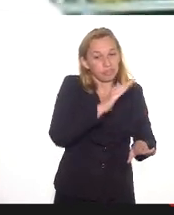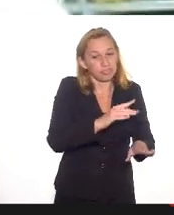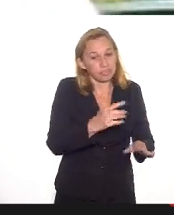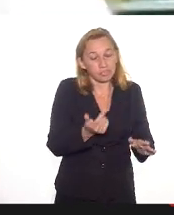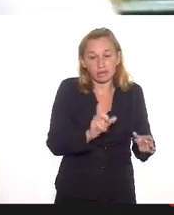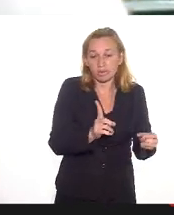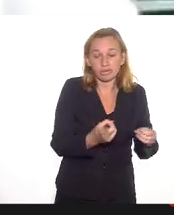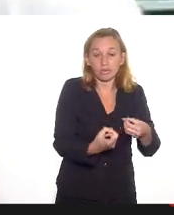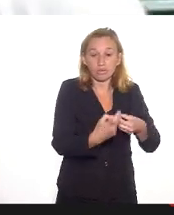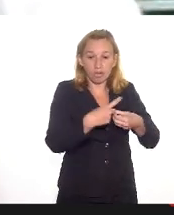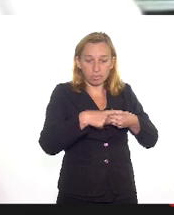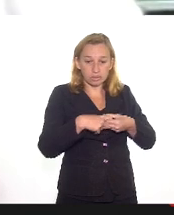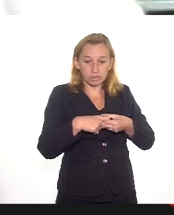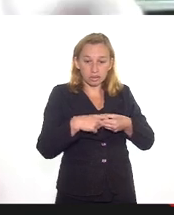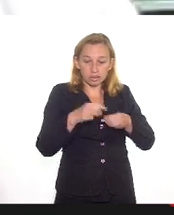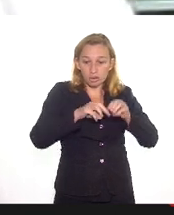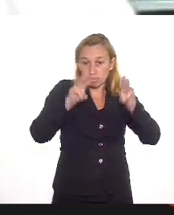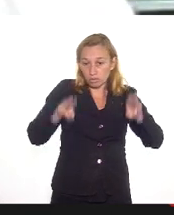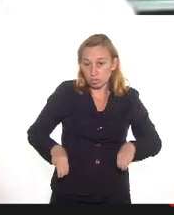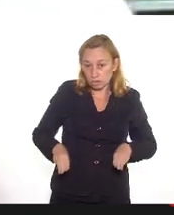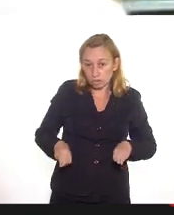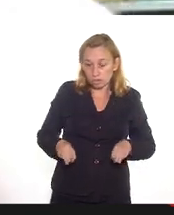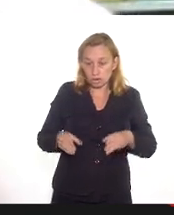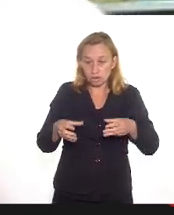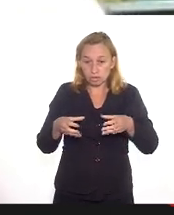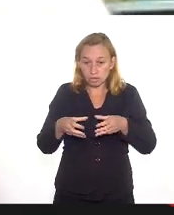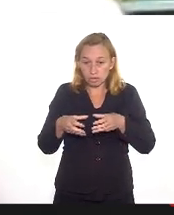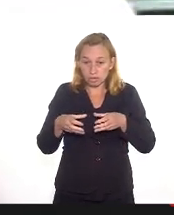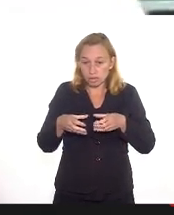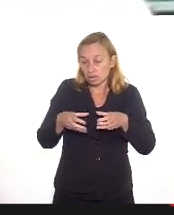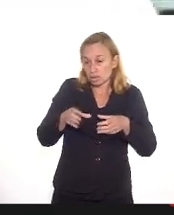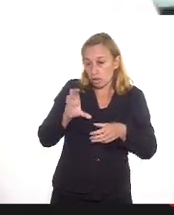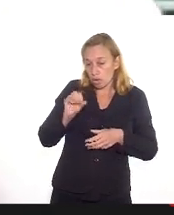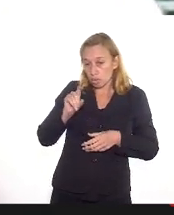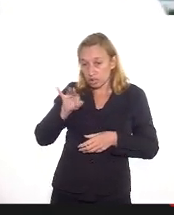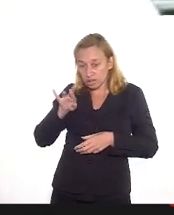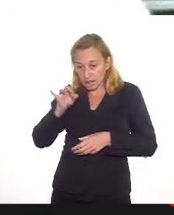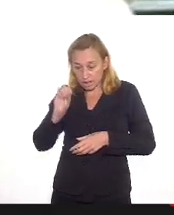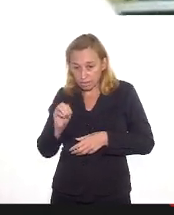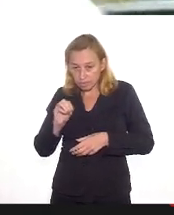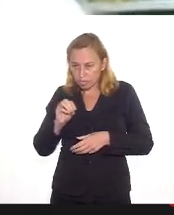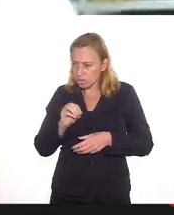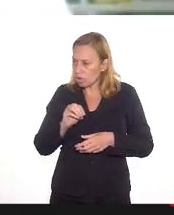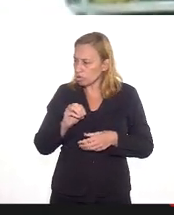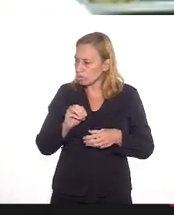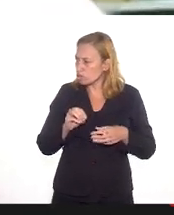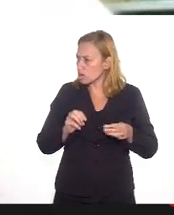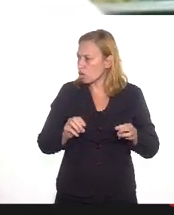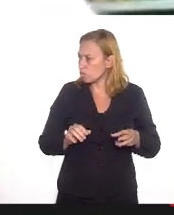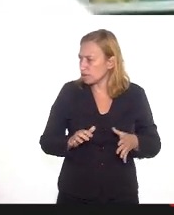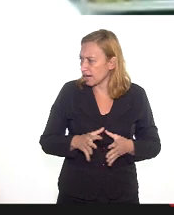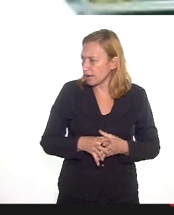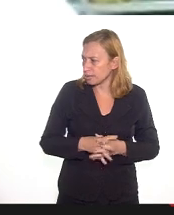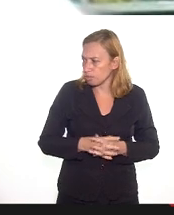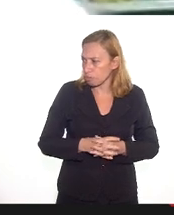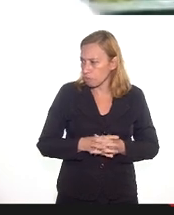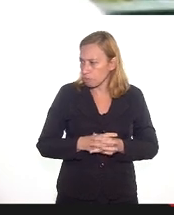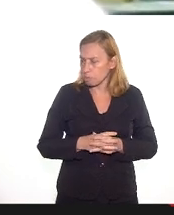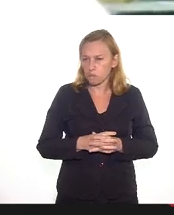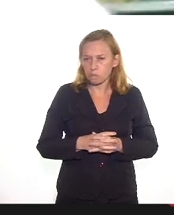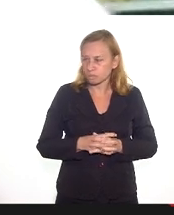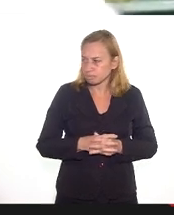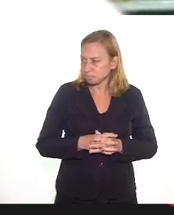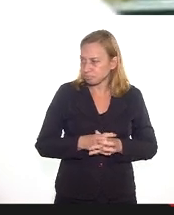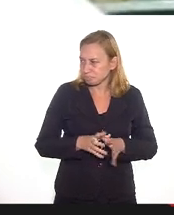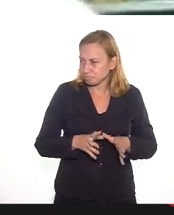retorno que o museu comunitário dá, o impacto social que esse museu causa. Então, gente não consegue manter uma equipe